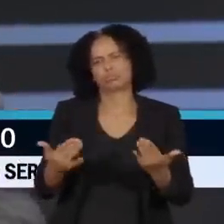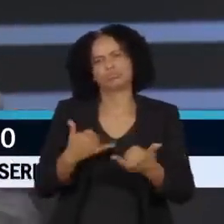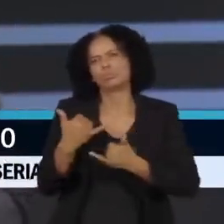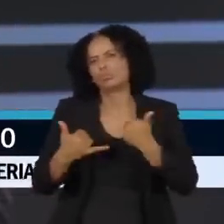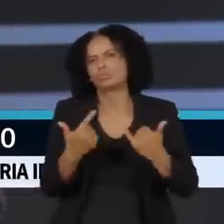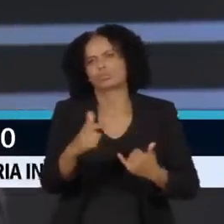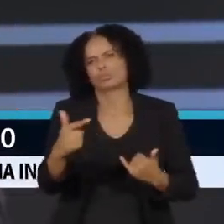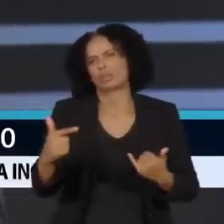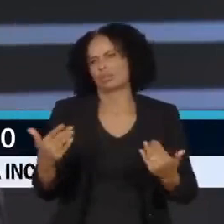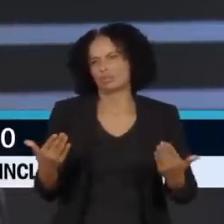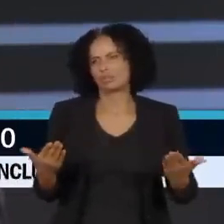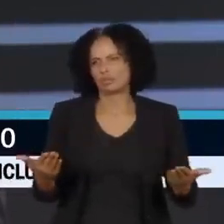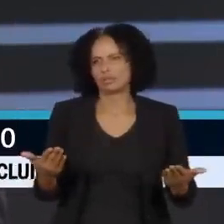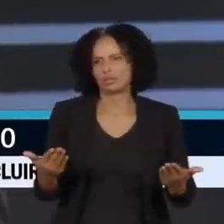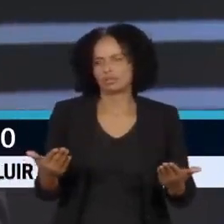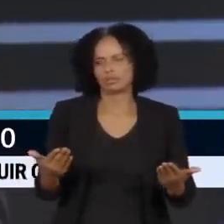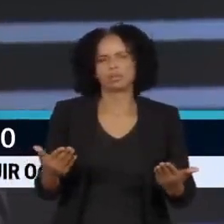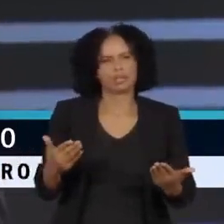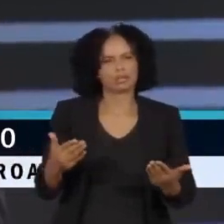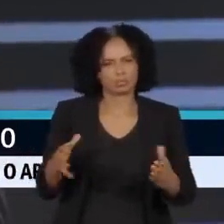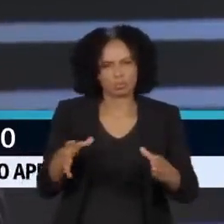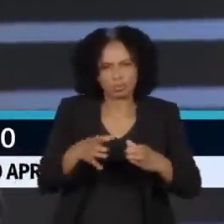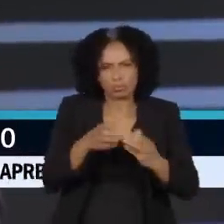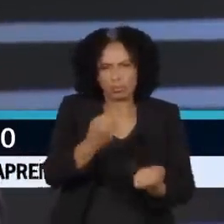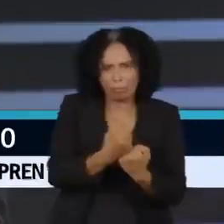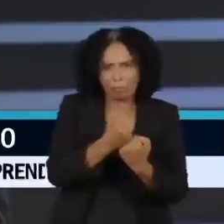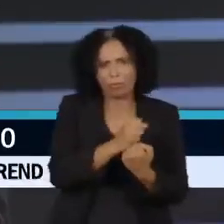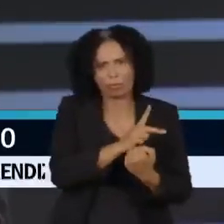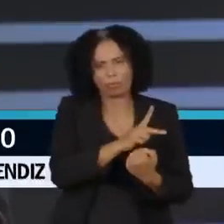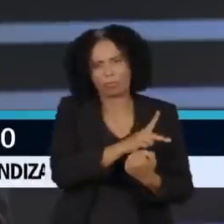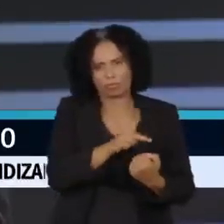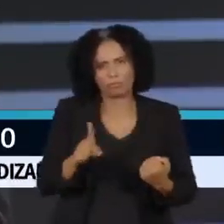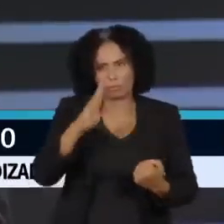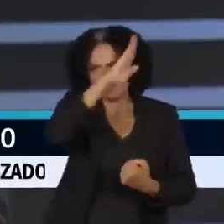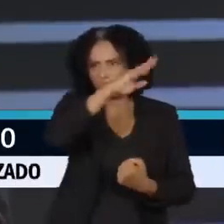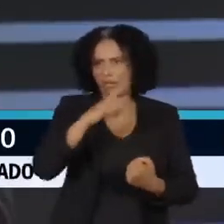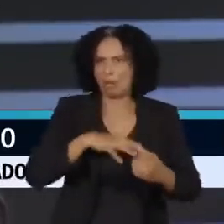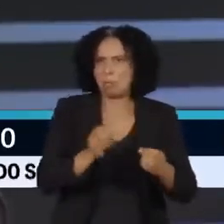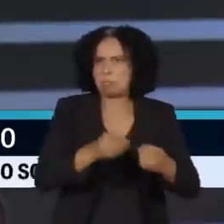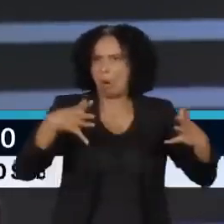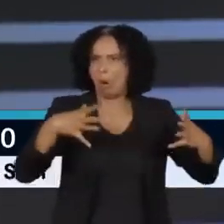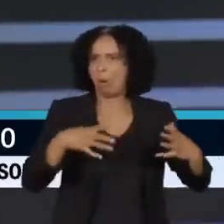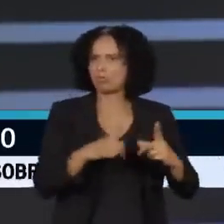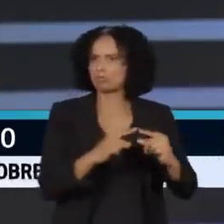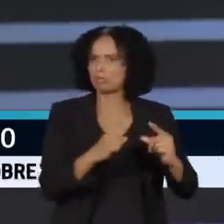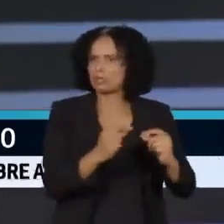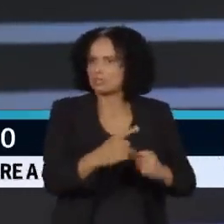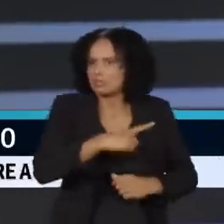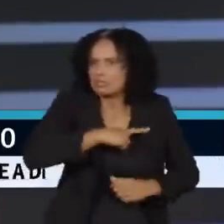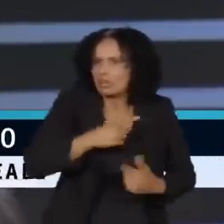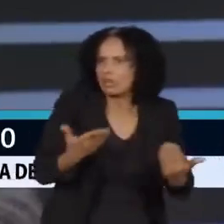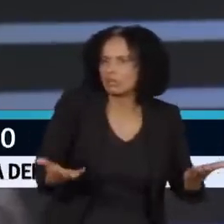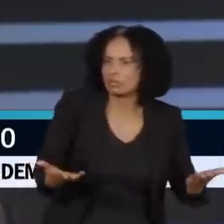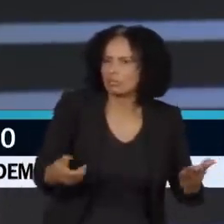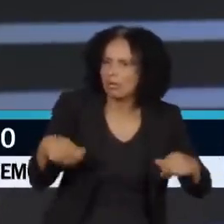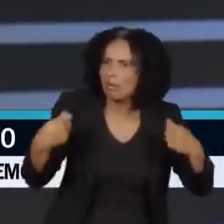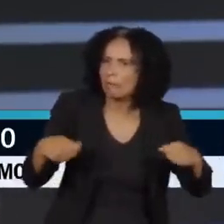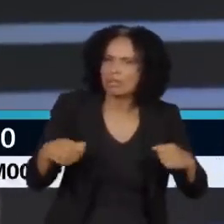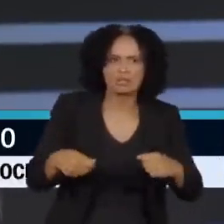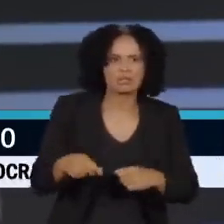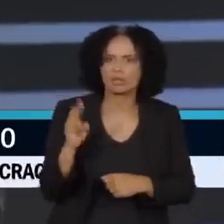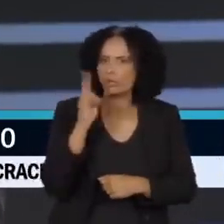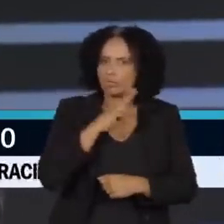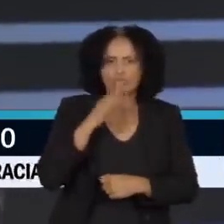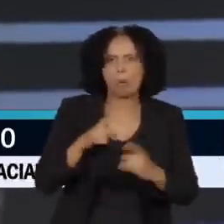inclusive, tivemos uma tentativa de atentado terrorista, uma bomba colocada num caminhão de combustível. A gente precisa rapidamente desmobilizar